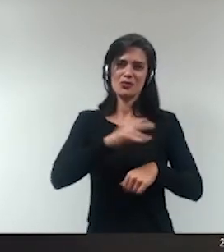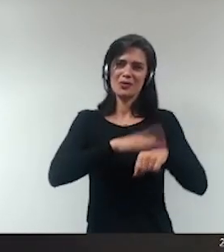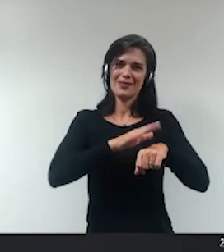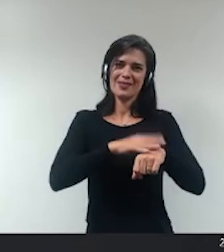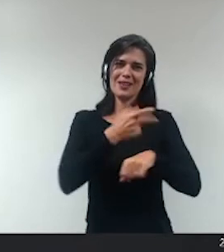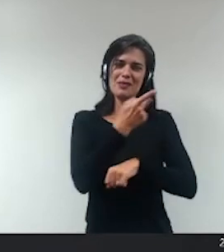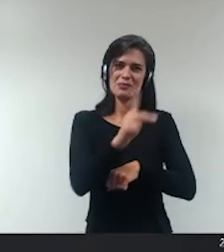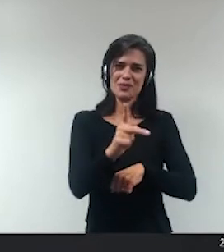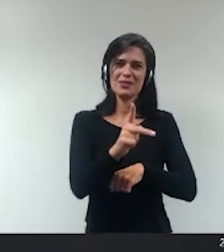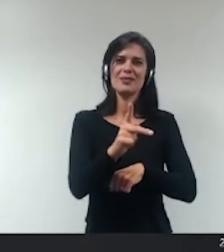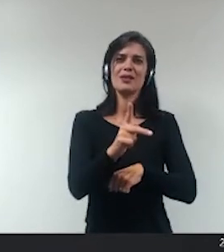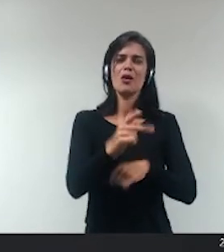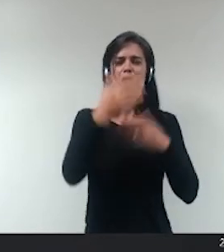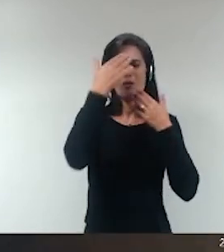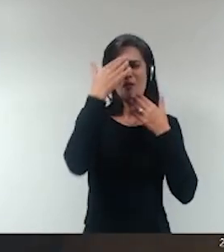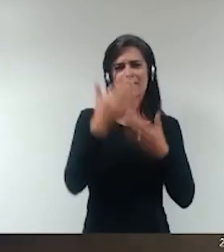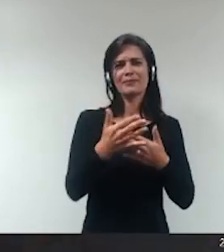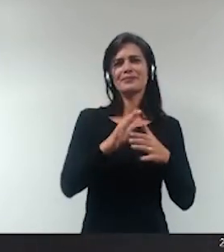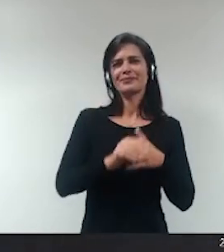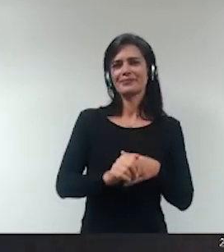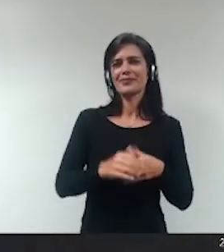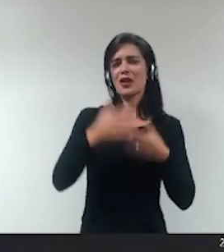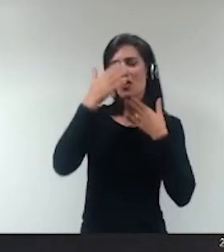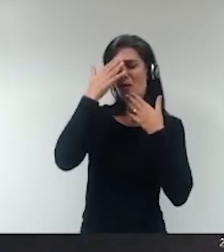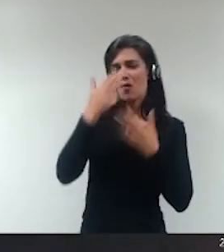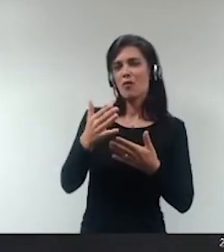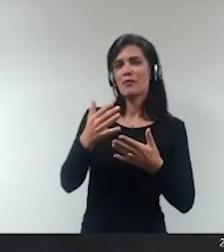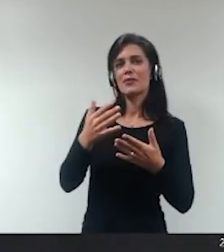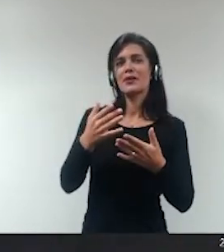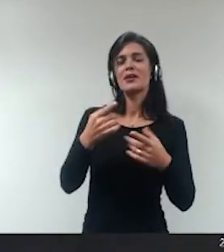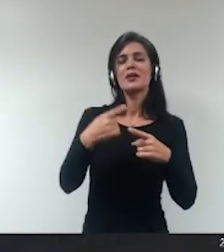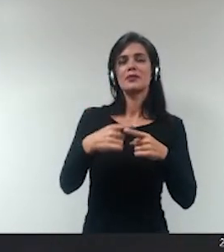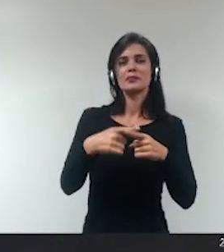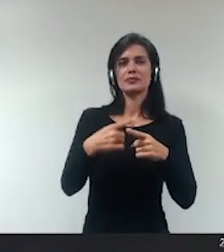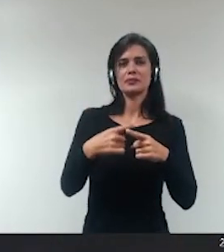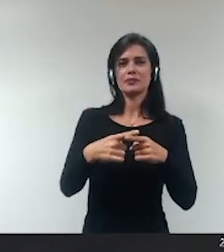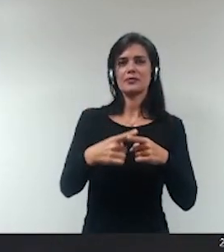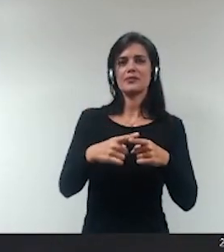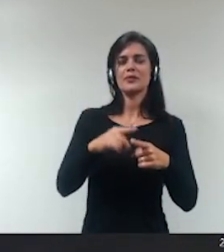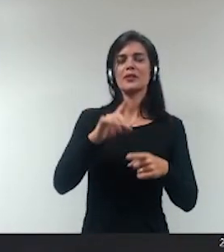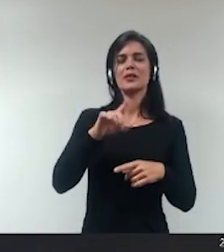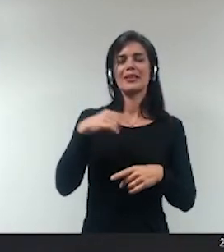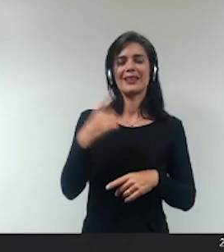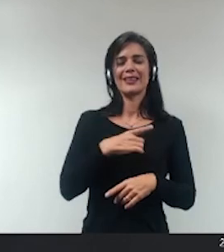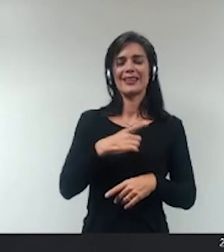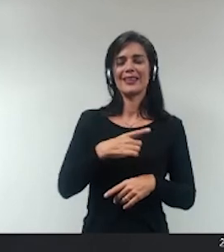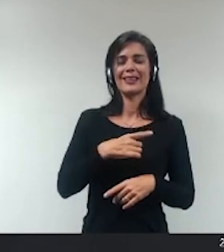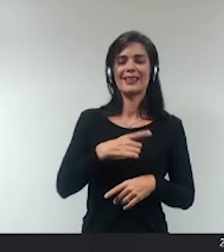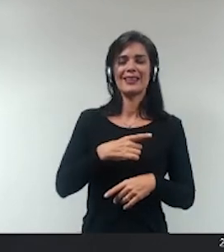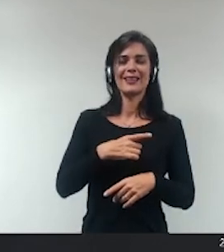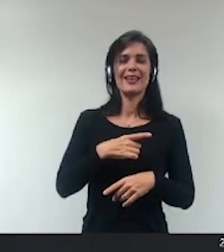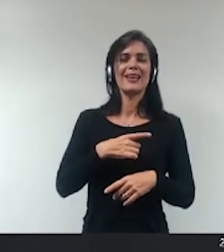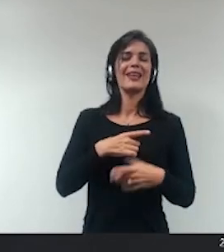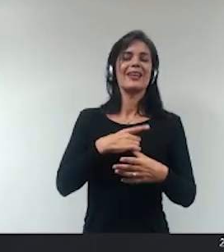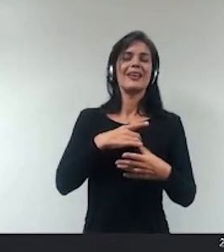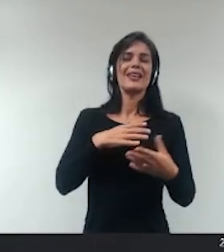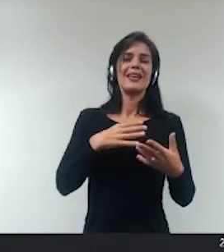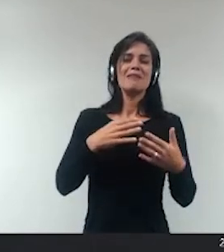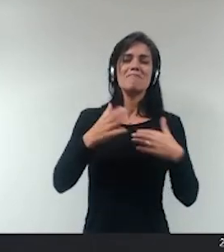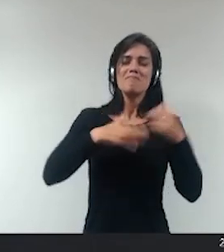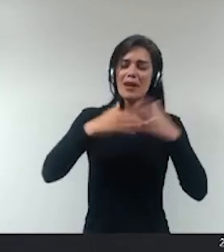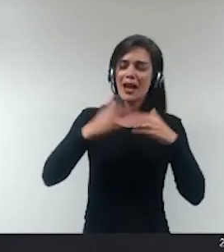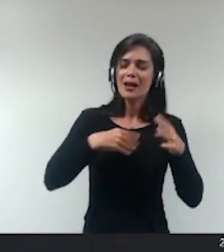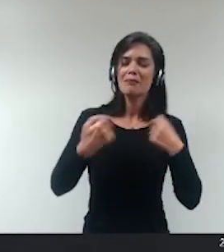ótimo muito obrigado isso é estimulado financeiramente existem compensações milionárias a gente tem que ser prático a gente tem que